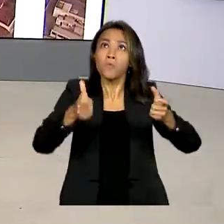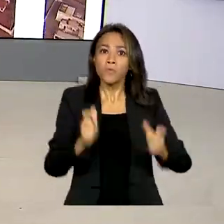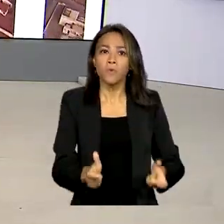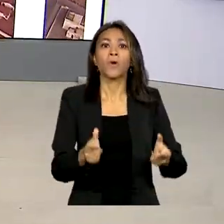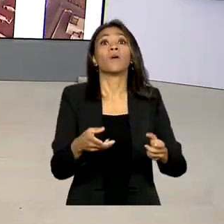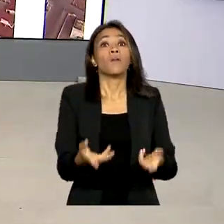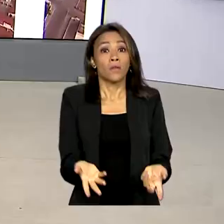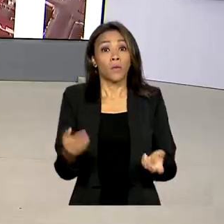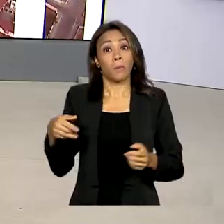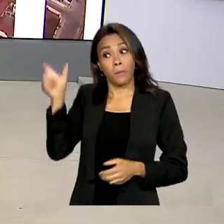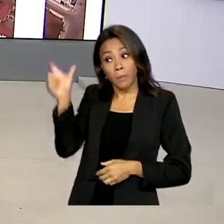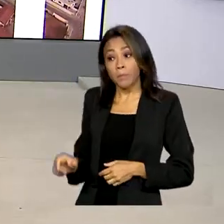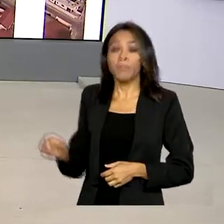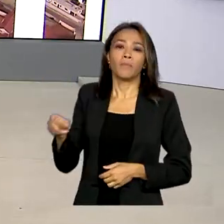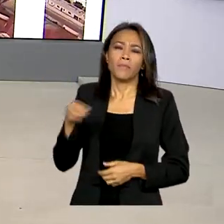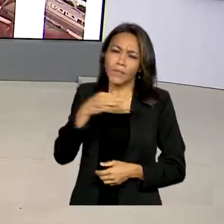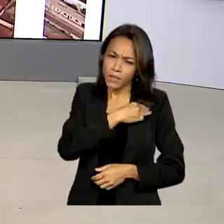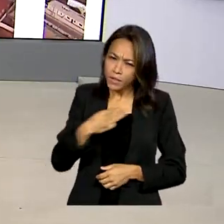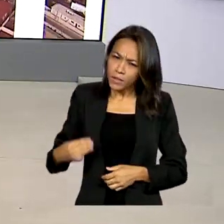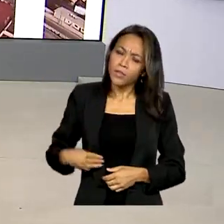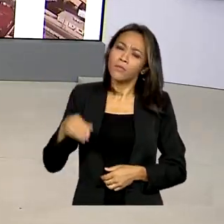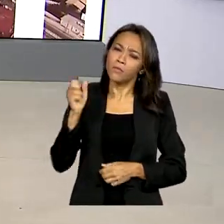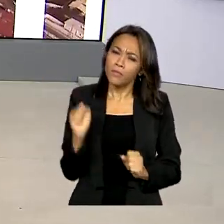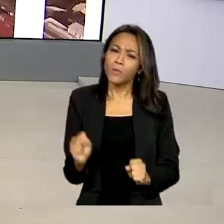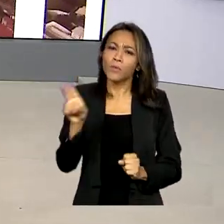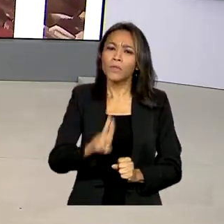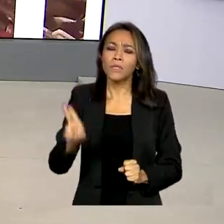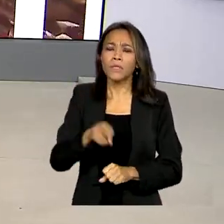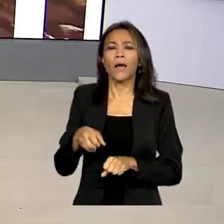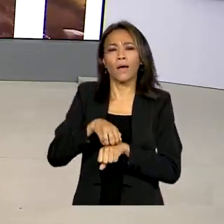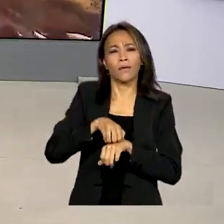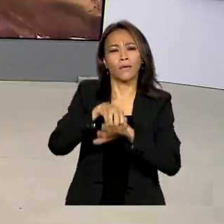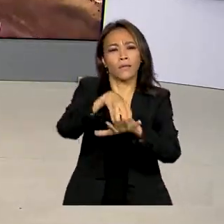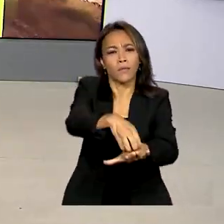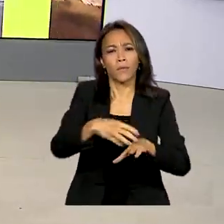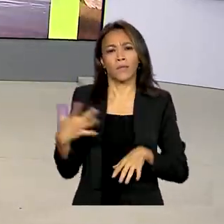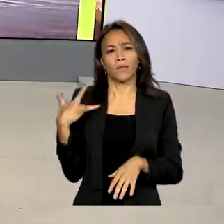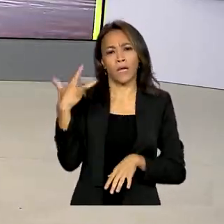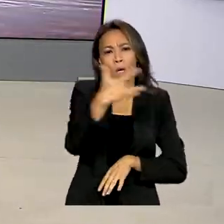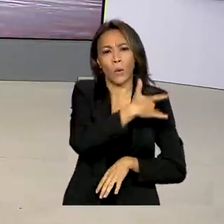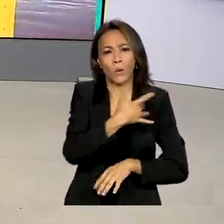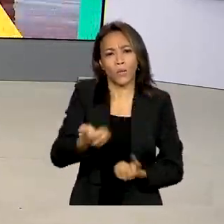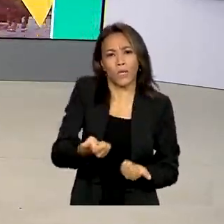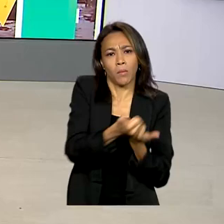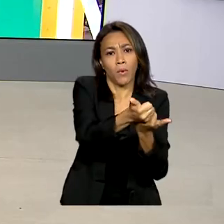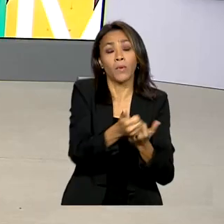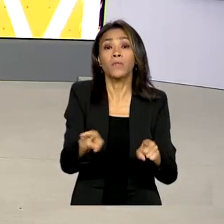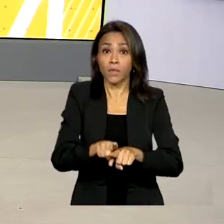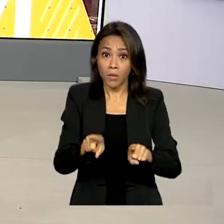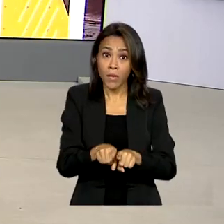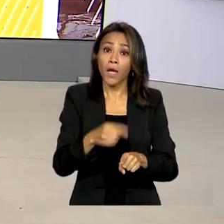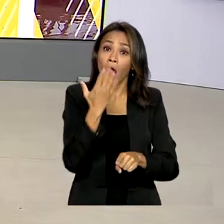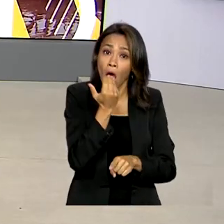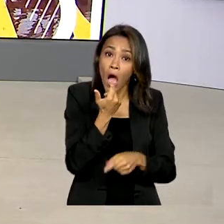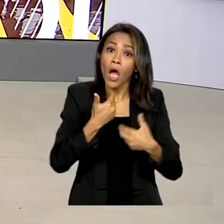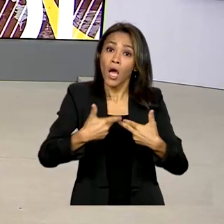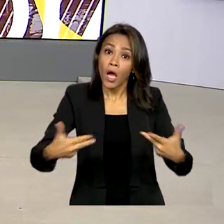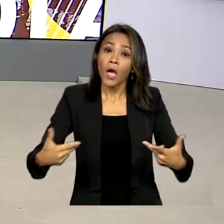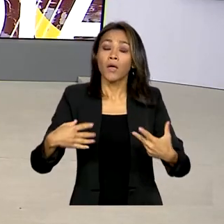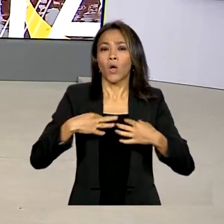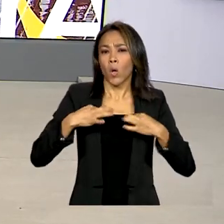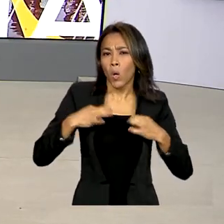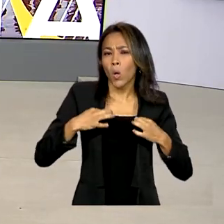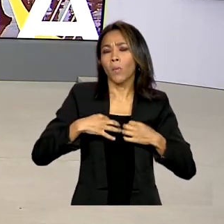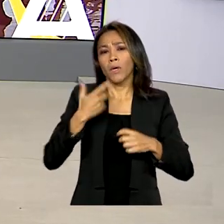recursos para garantir o transporte de equipes de segurança, saúde e assistência, além de alimentos e vestuário e ações para o